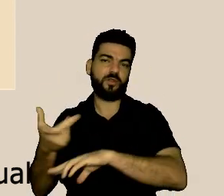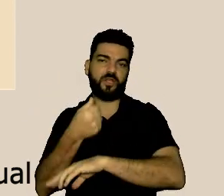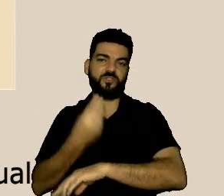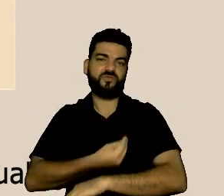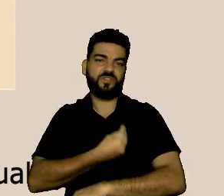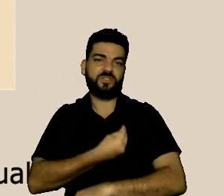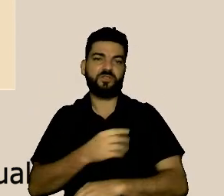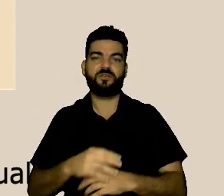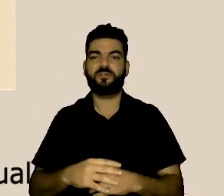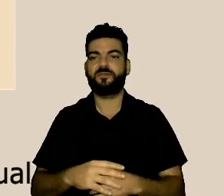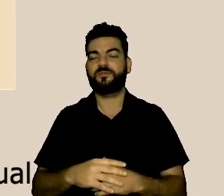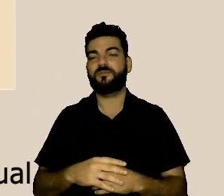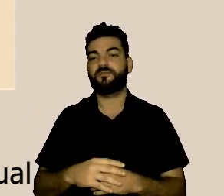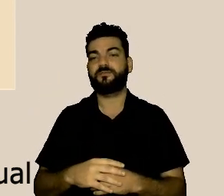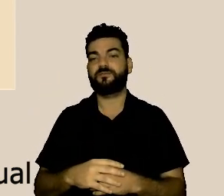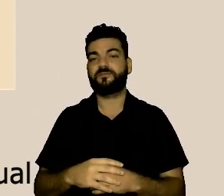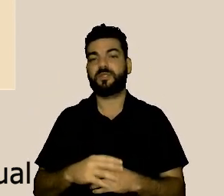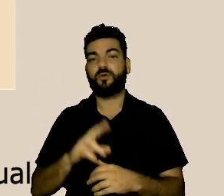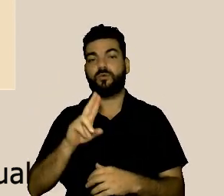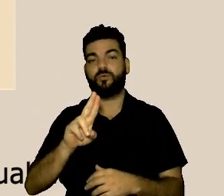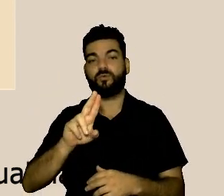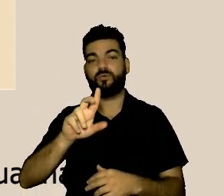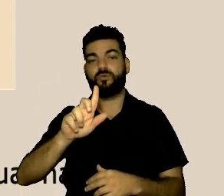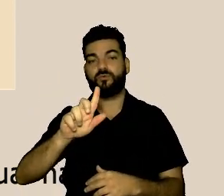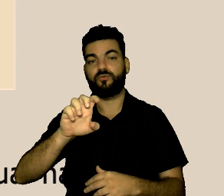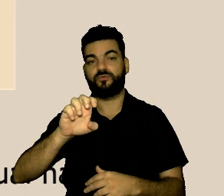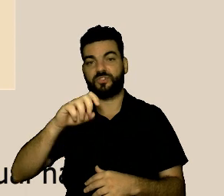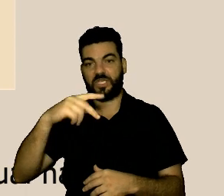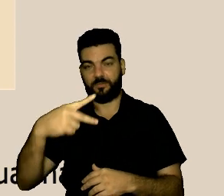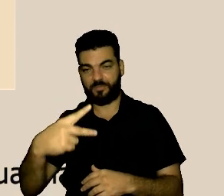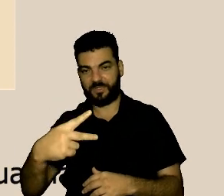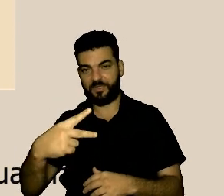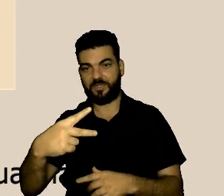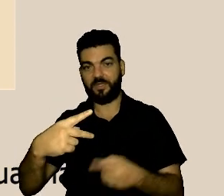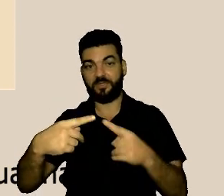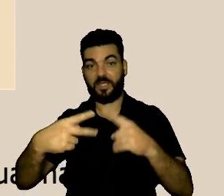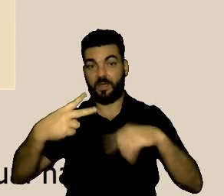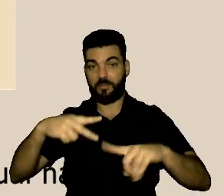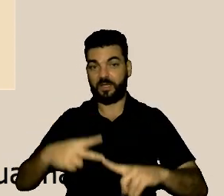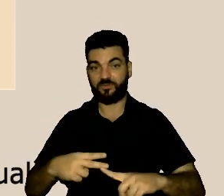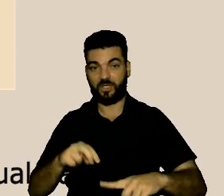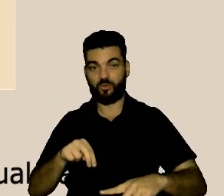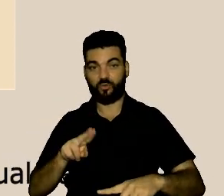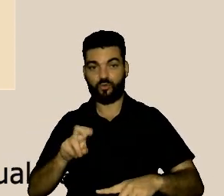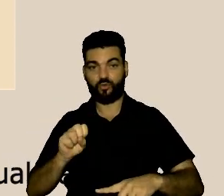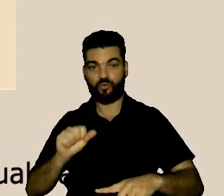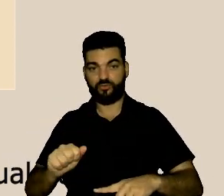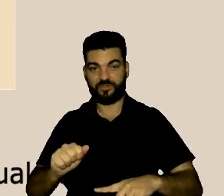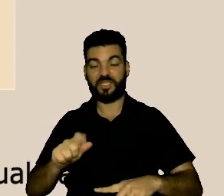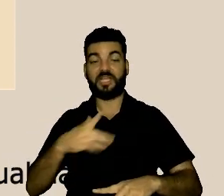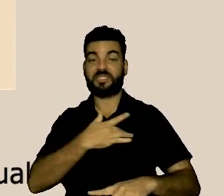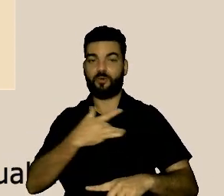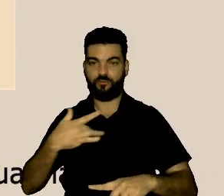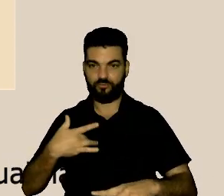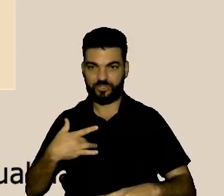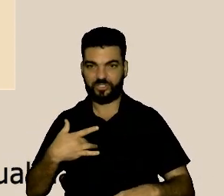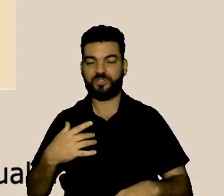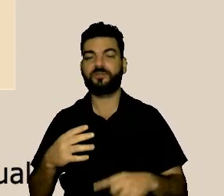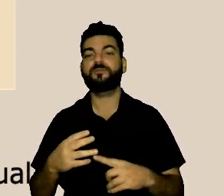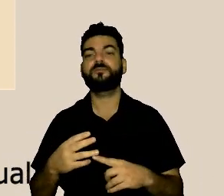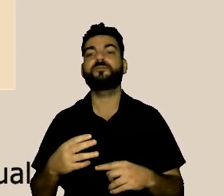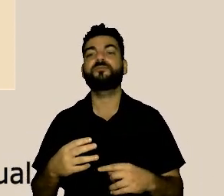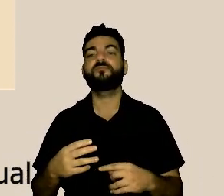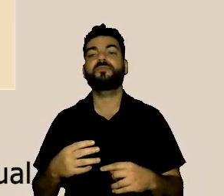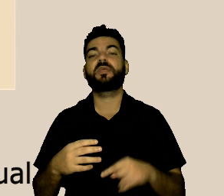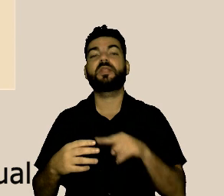Vida. A UGEP ainda tem o NUSA, que é o Núcleo de Saúde, que está ligado ao UGEP, e lá também